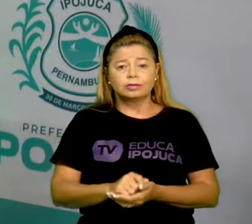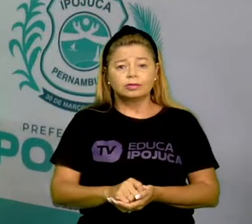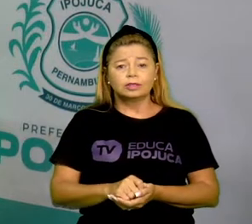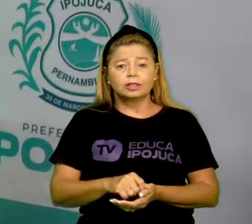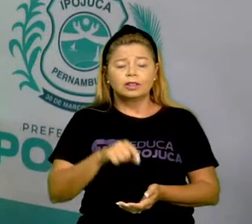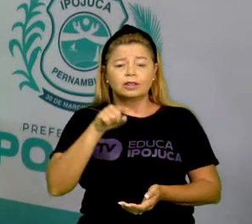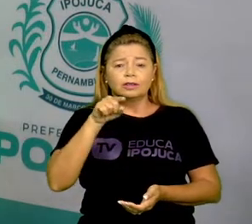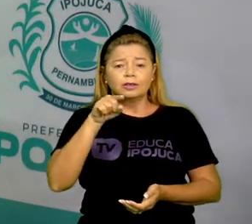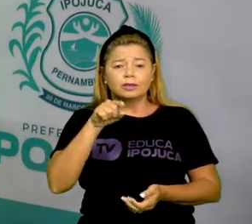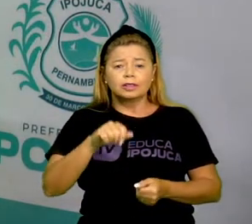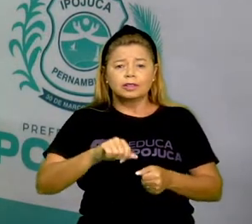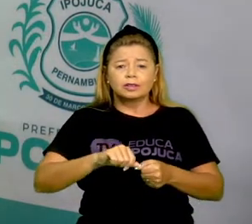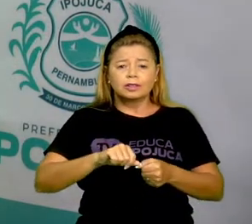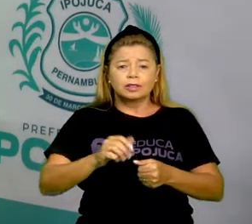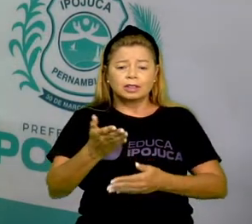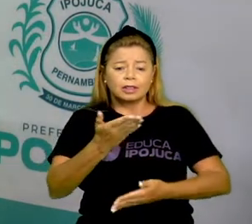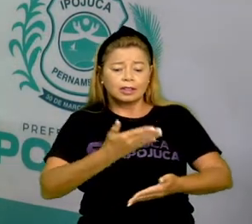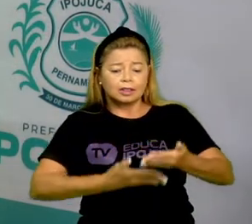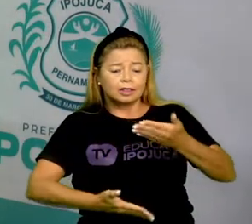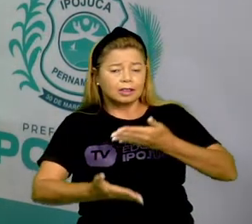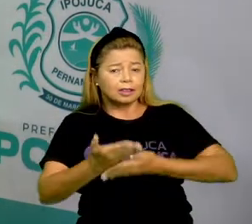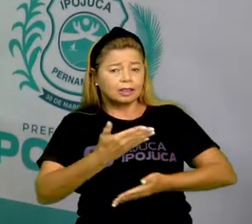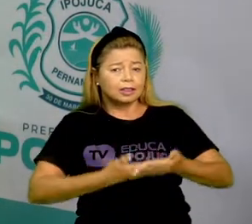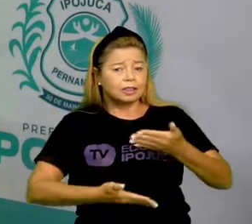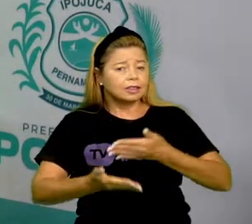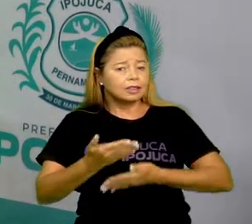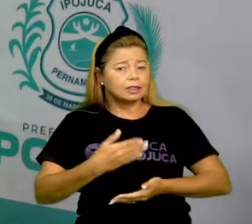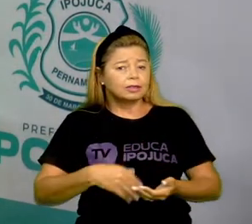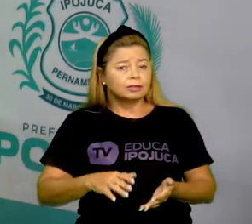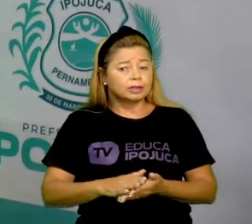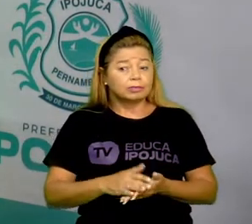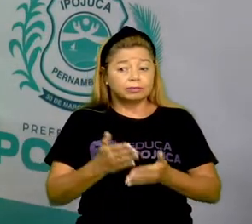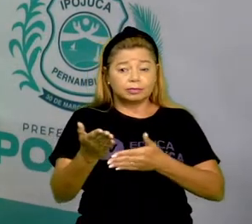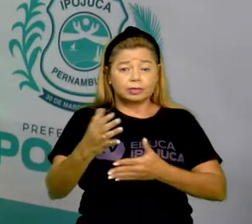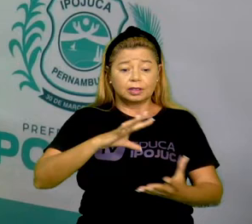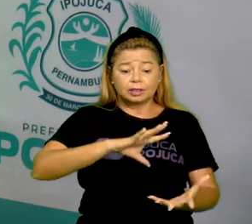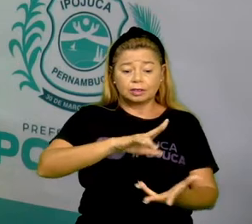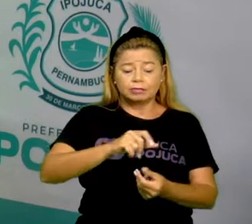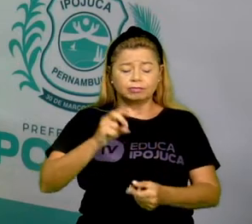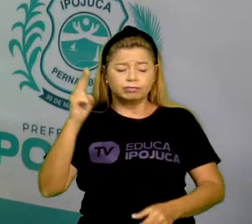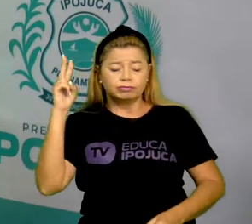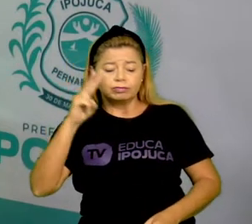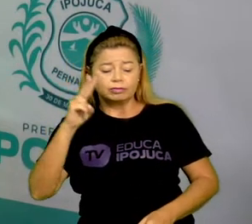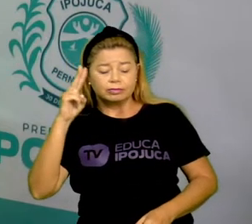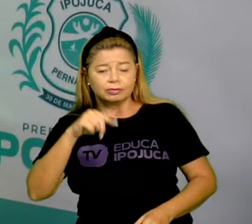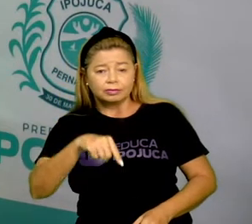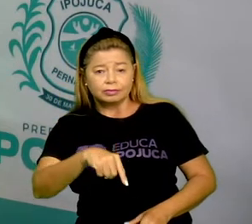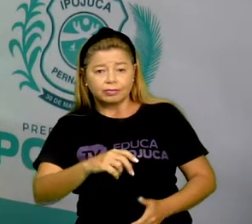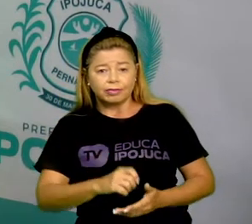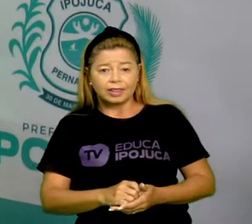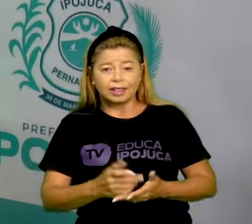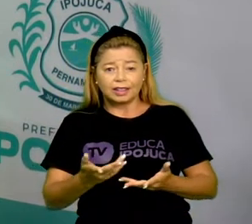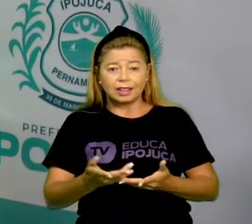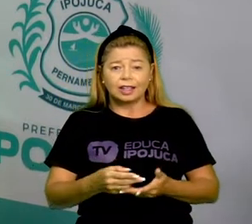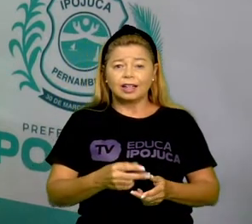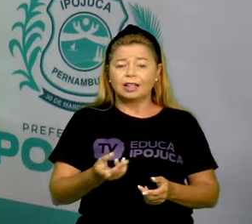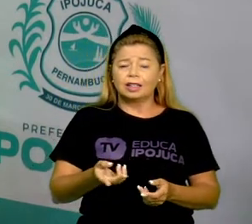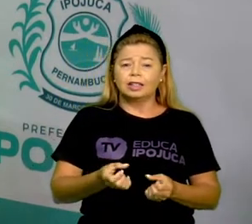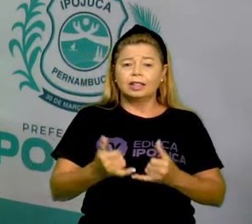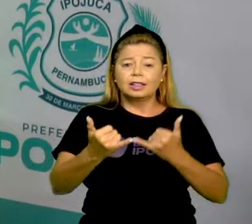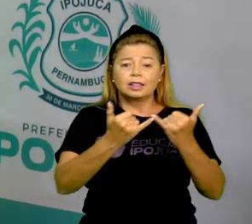O planeta Terra, olha ele visto do alto. Ele tem a forma de esfera.